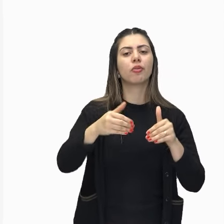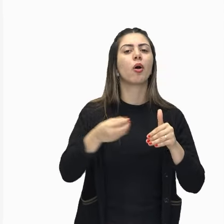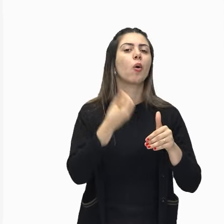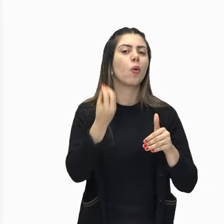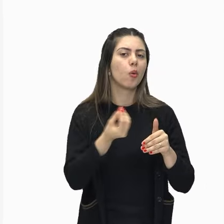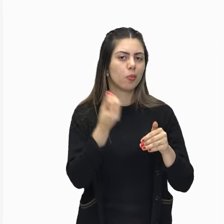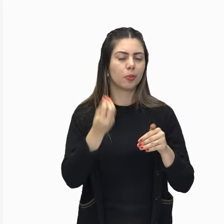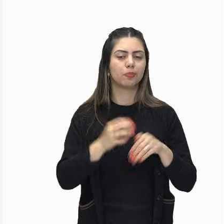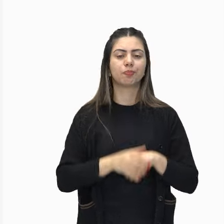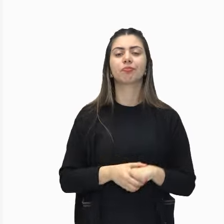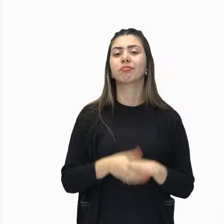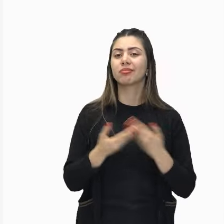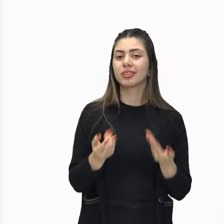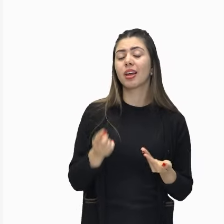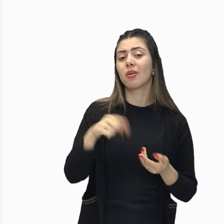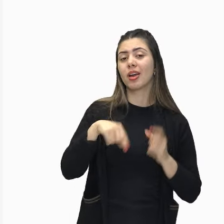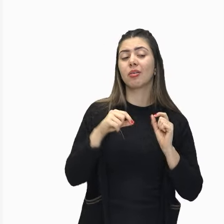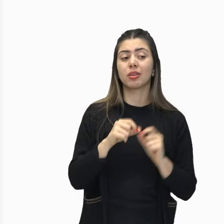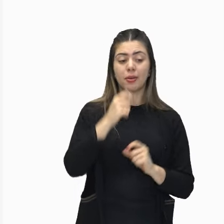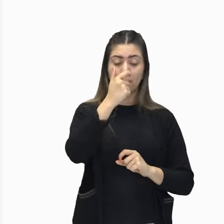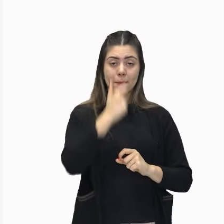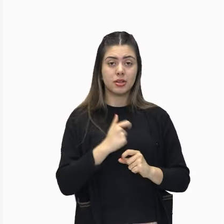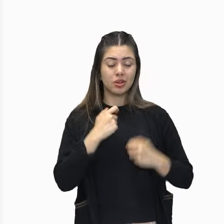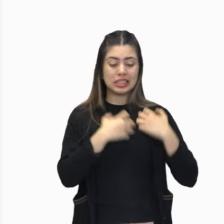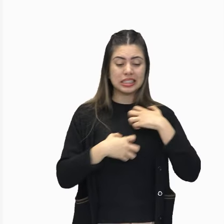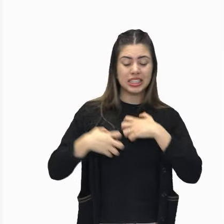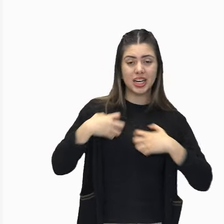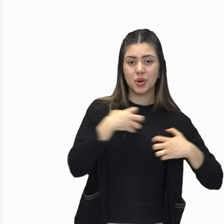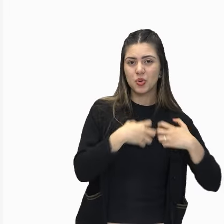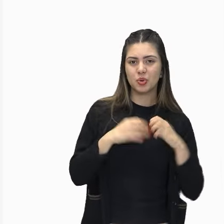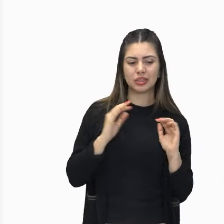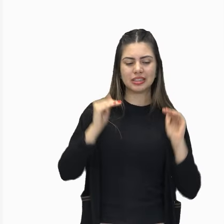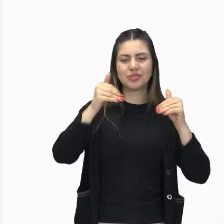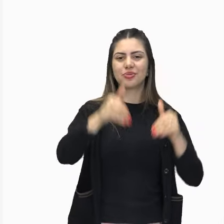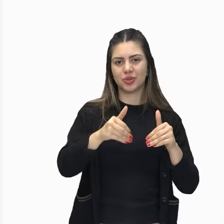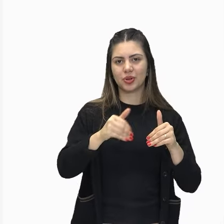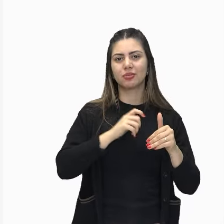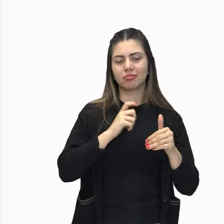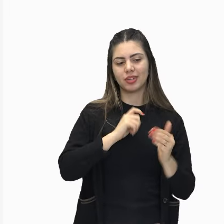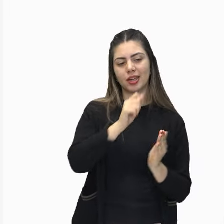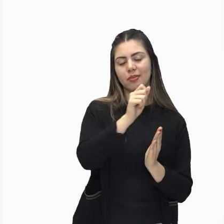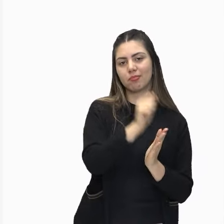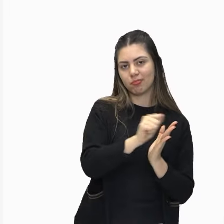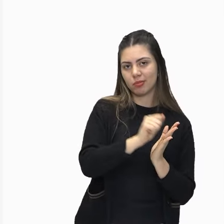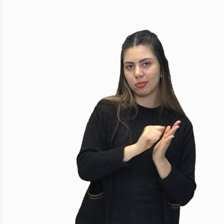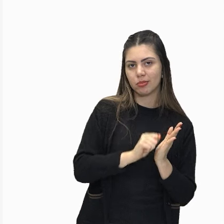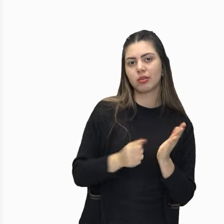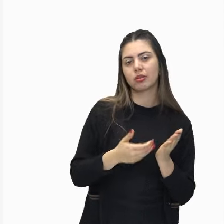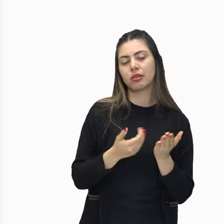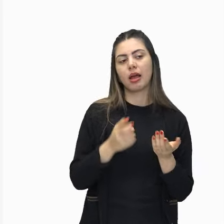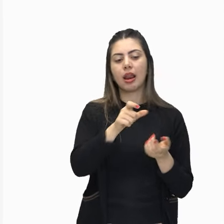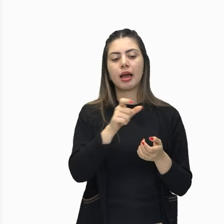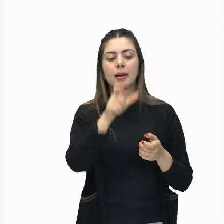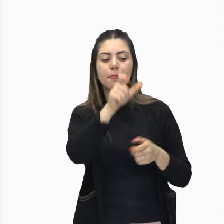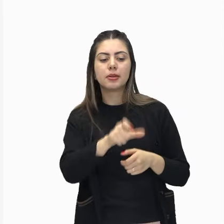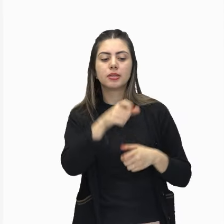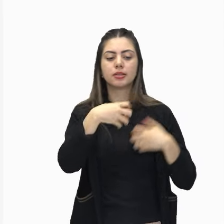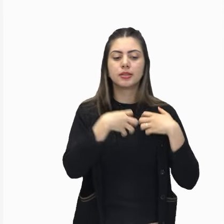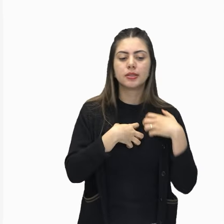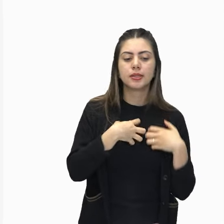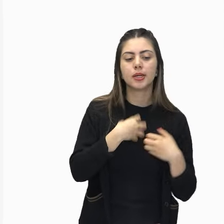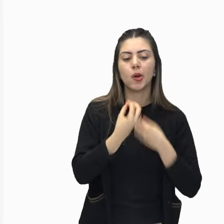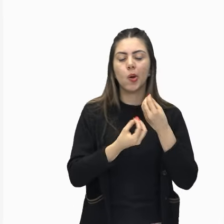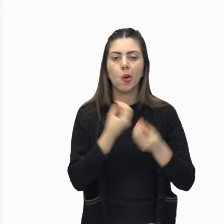maior nas angústias de um indivíduo, nós vamos ter um foco maior naquilo que o indivíduo está sentindo, nas